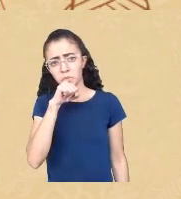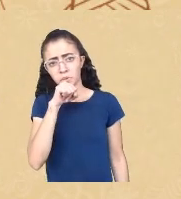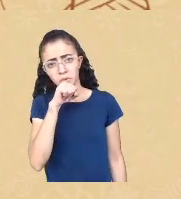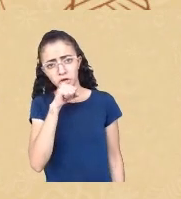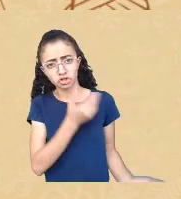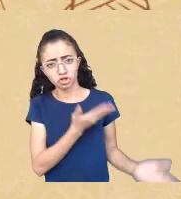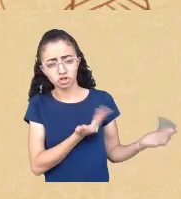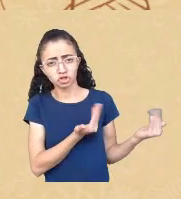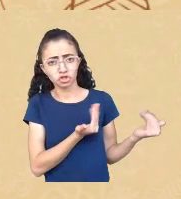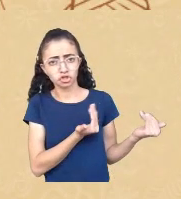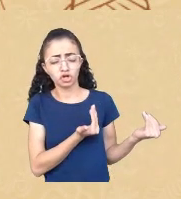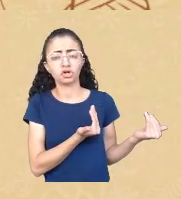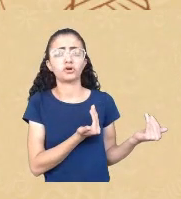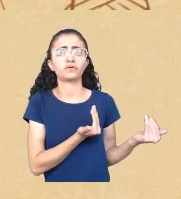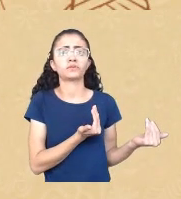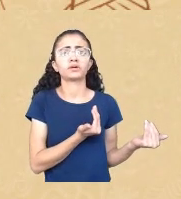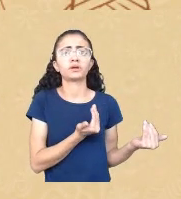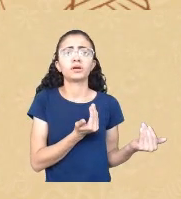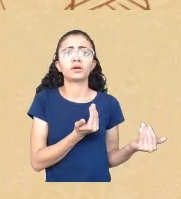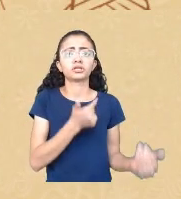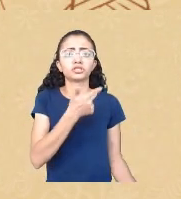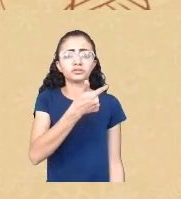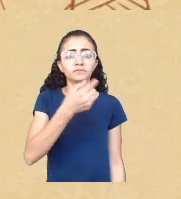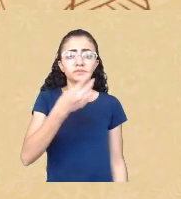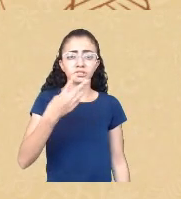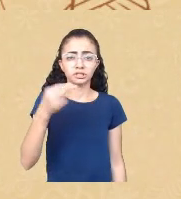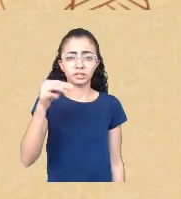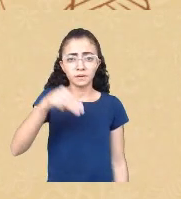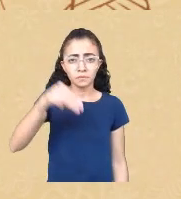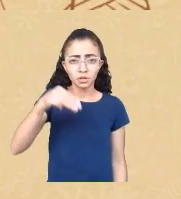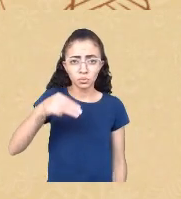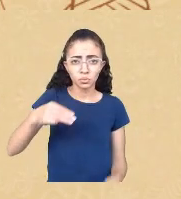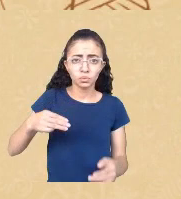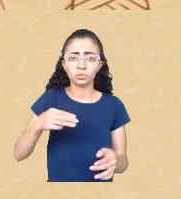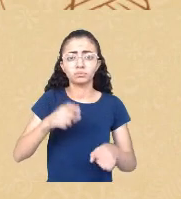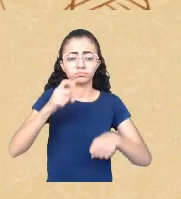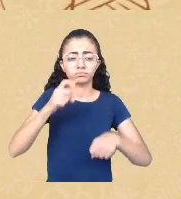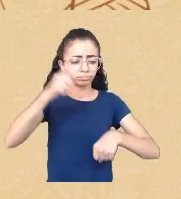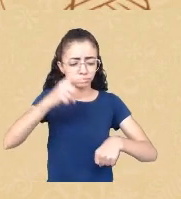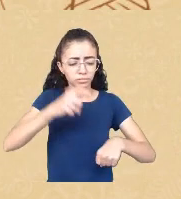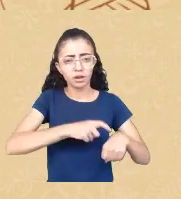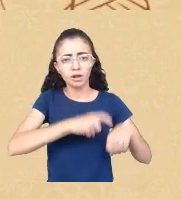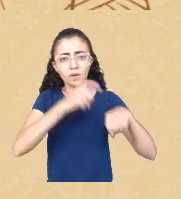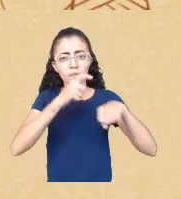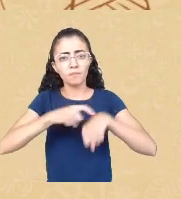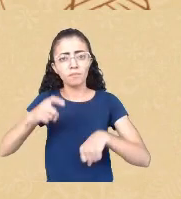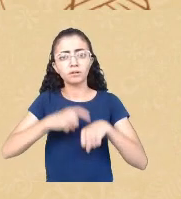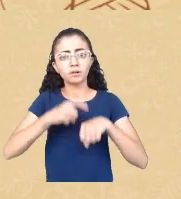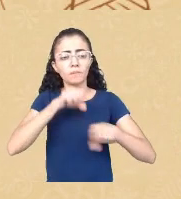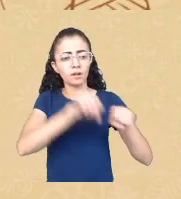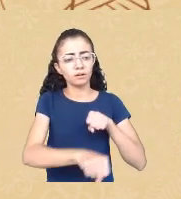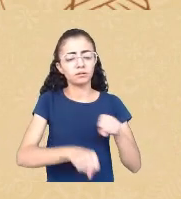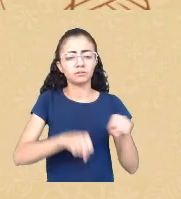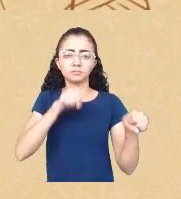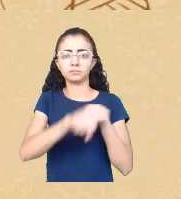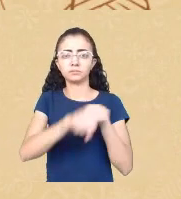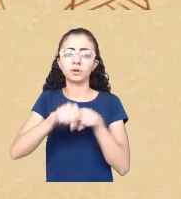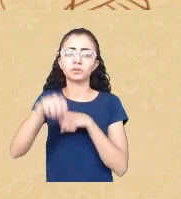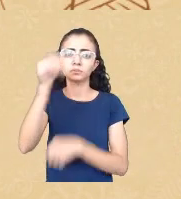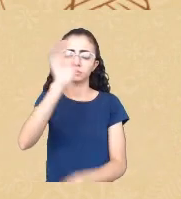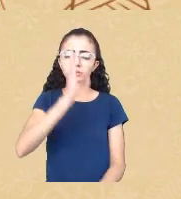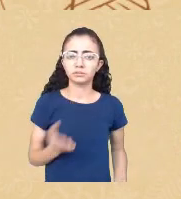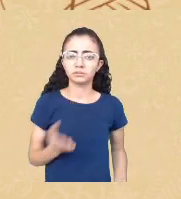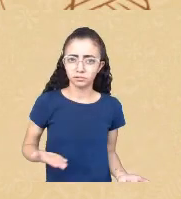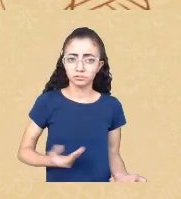23 minutos são assassinados na realidade brasileira vidas negras importam para essas mães que veem seus